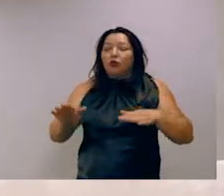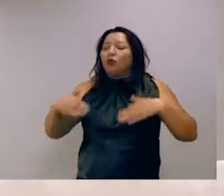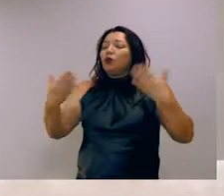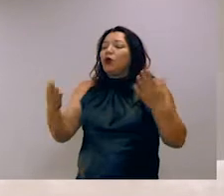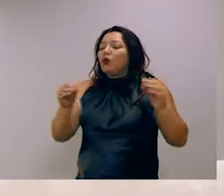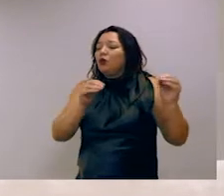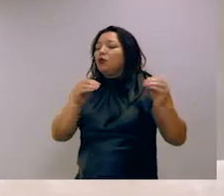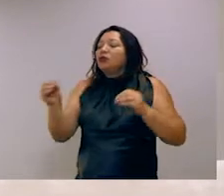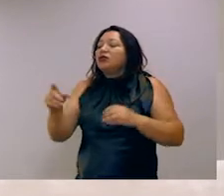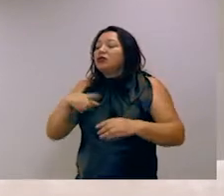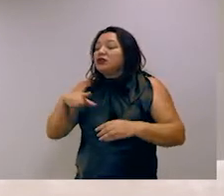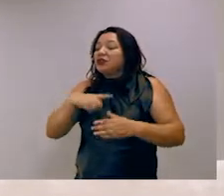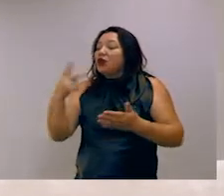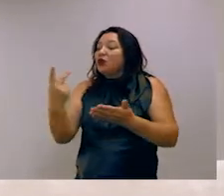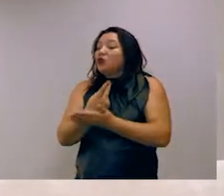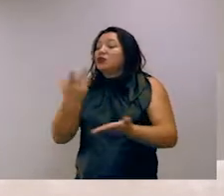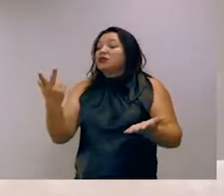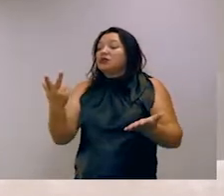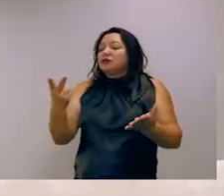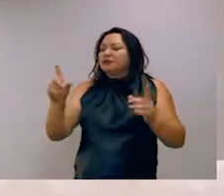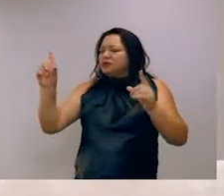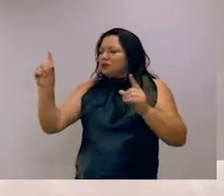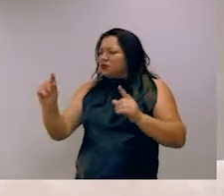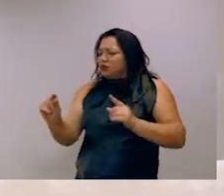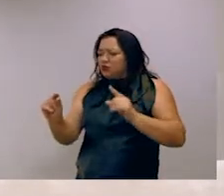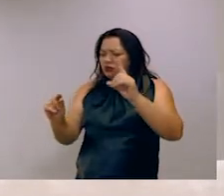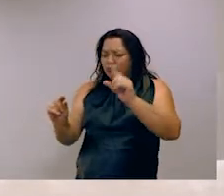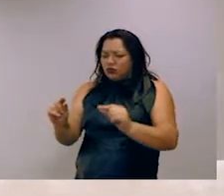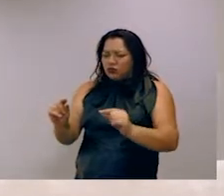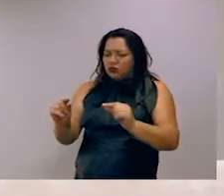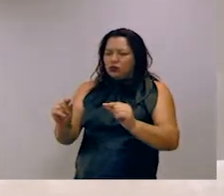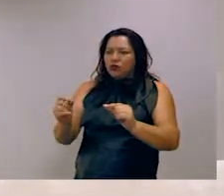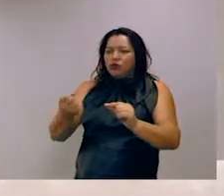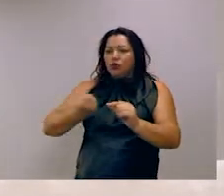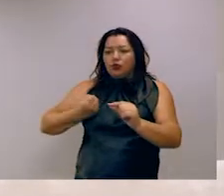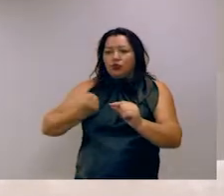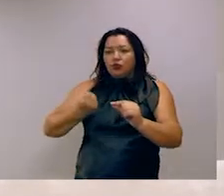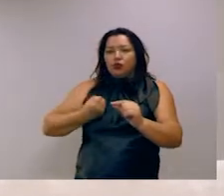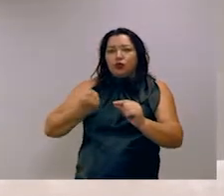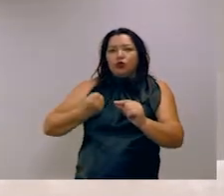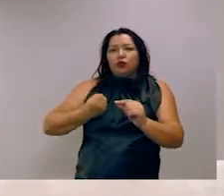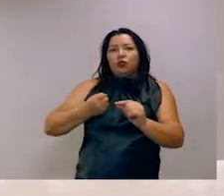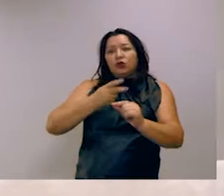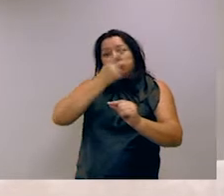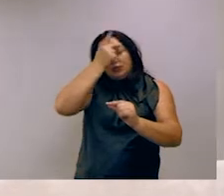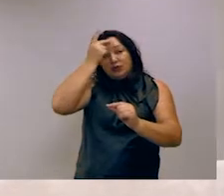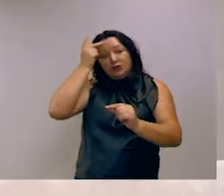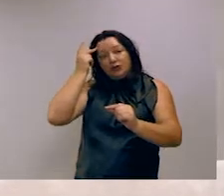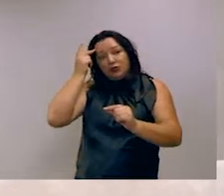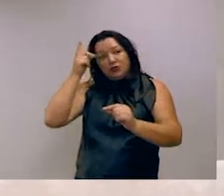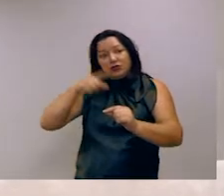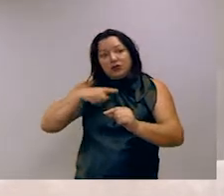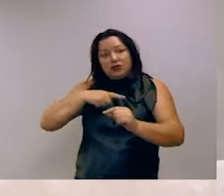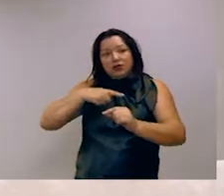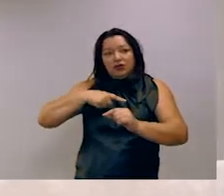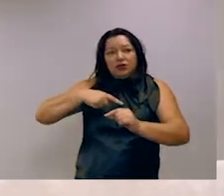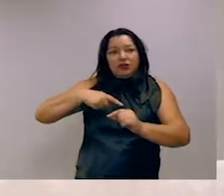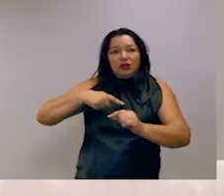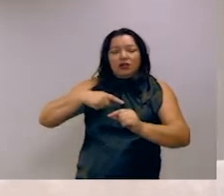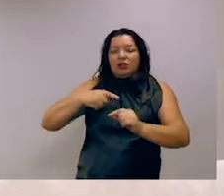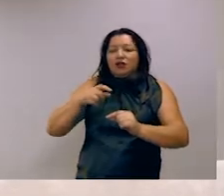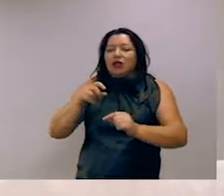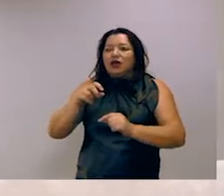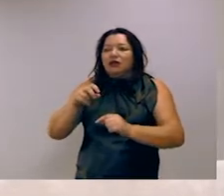provavelmente causaria uma diminuição no número de esquilos que vivem em uma área? E as opções?